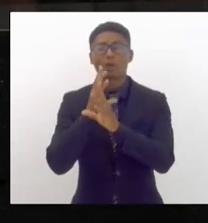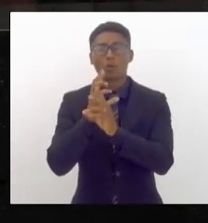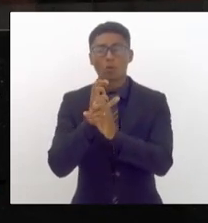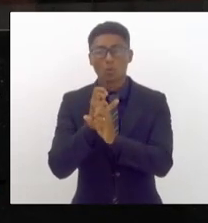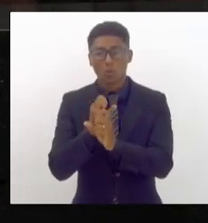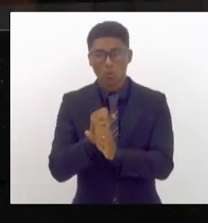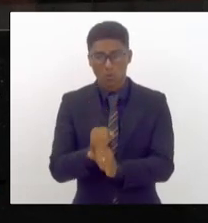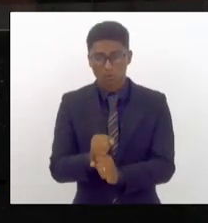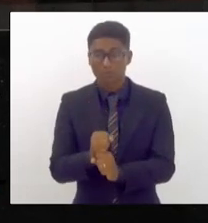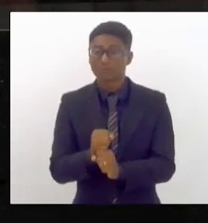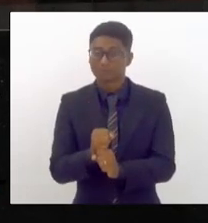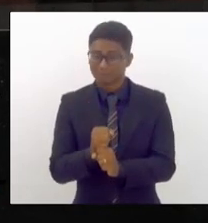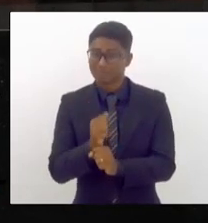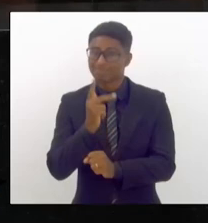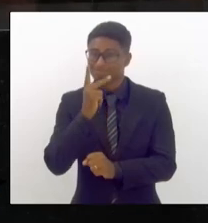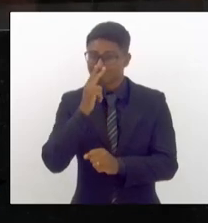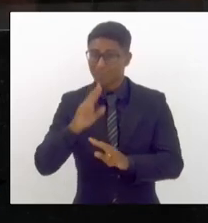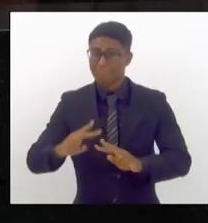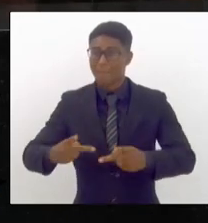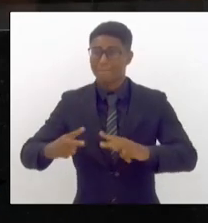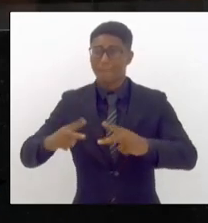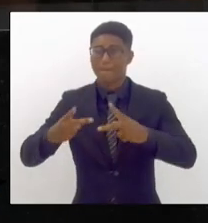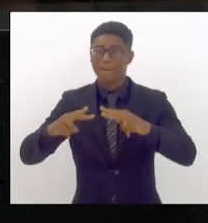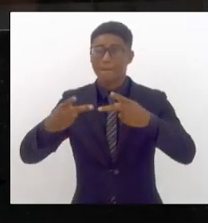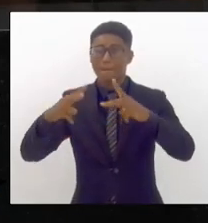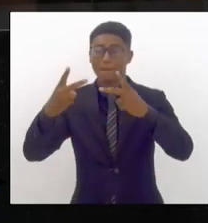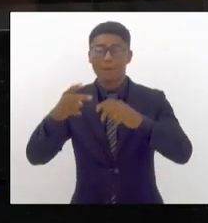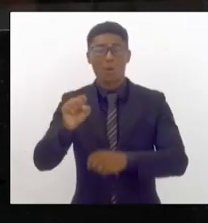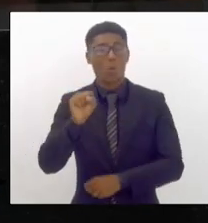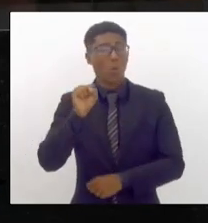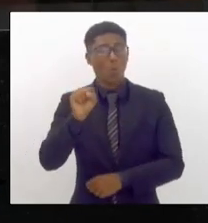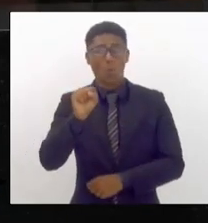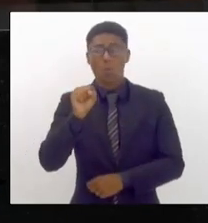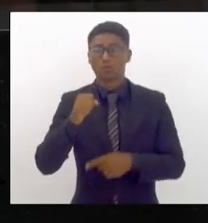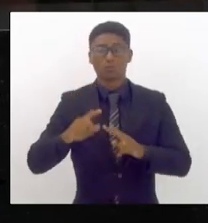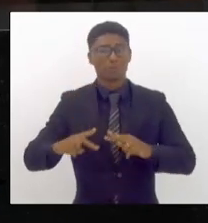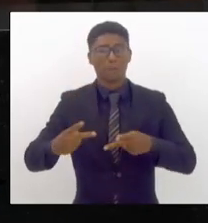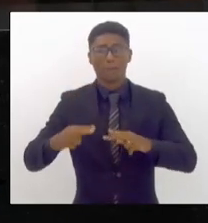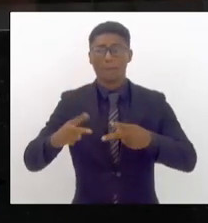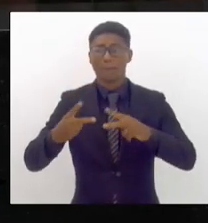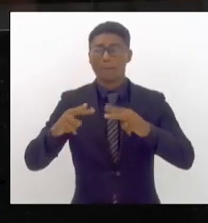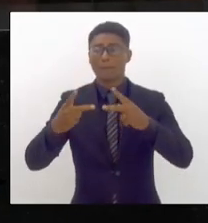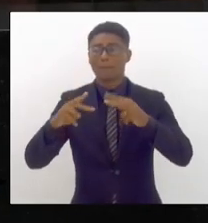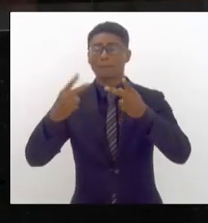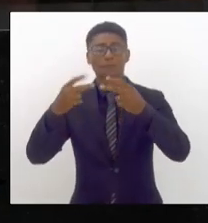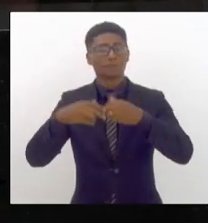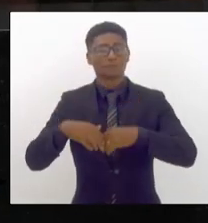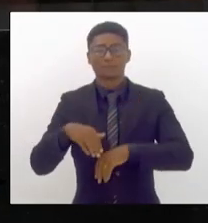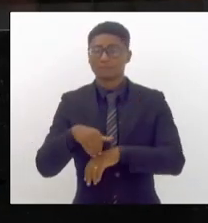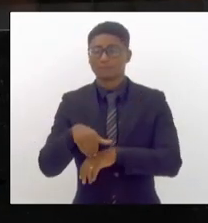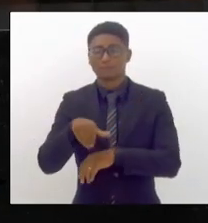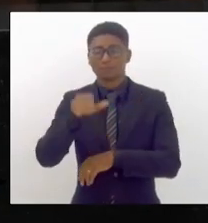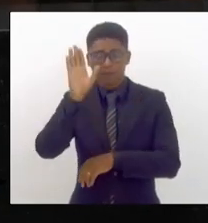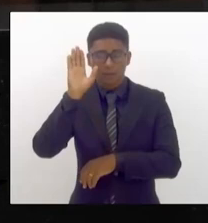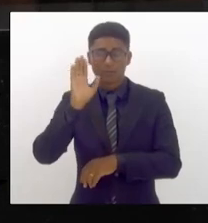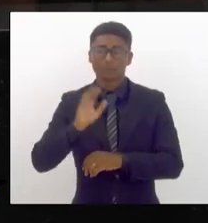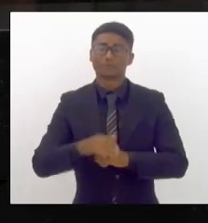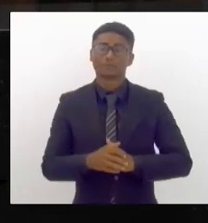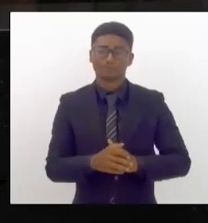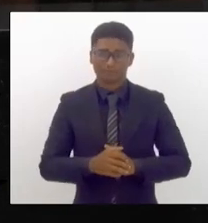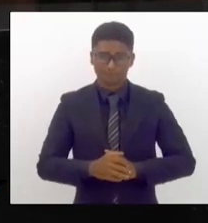vezes maior a esse número de quase 11 mil pessoas que